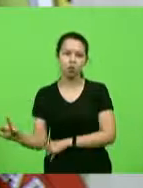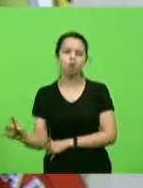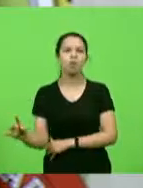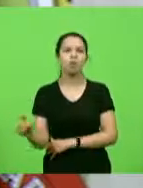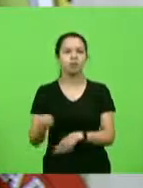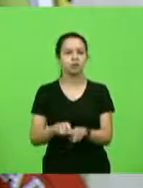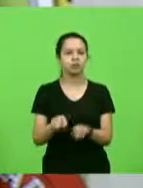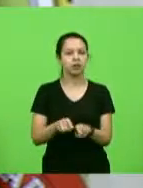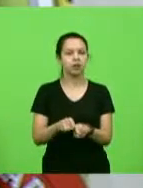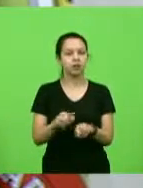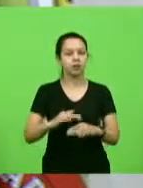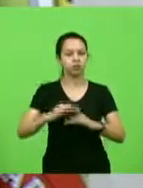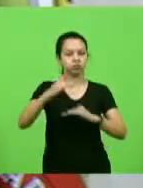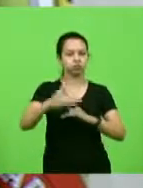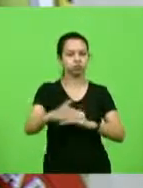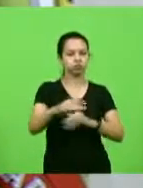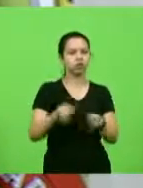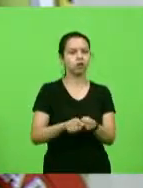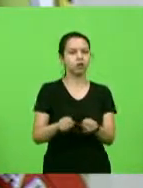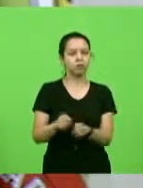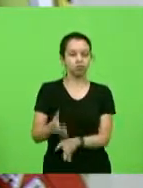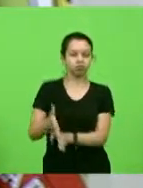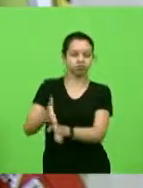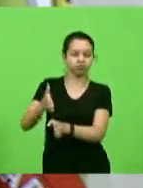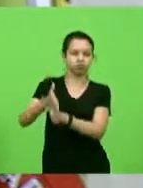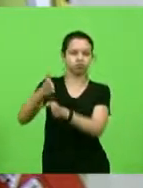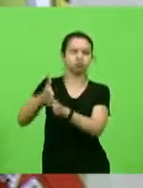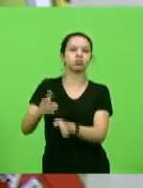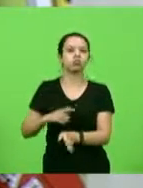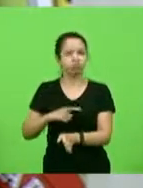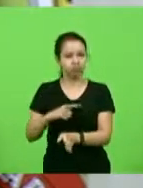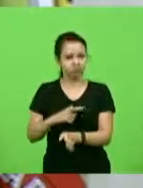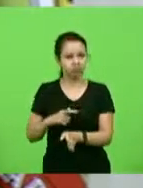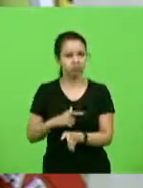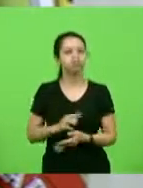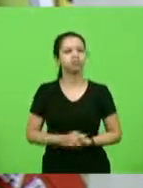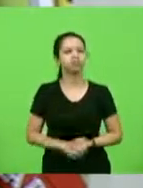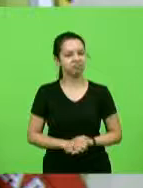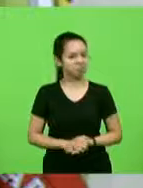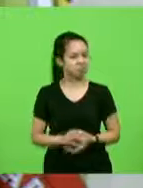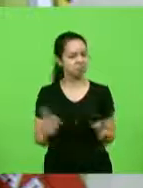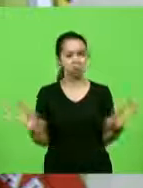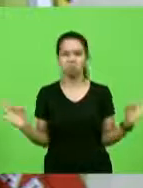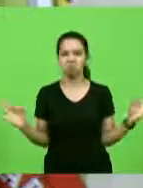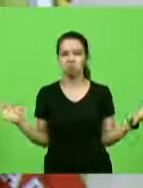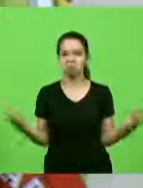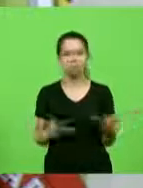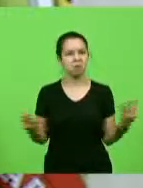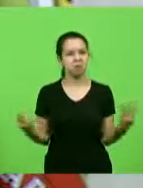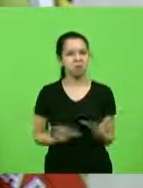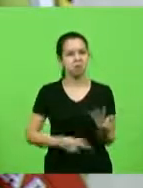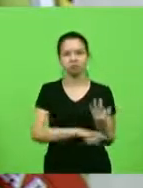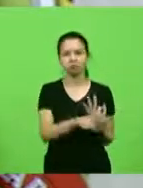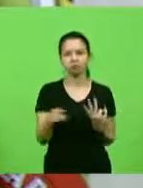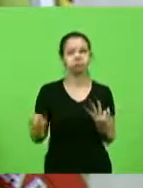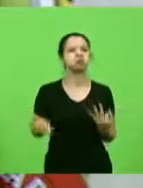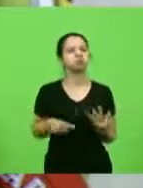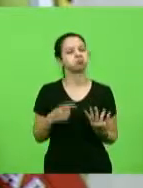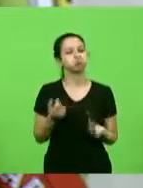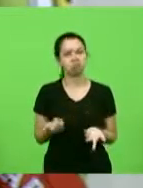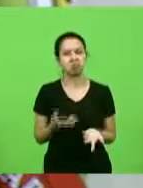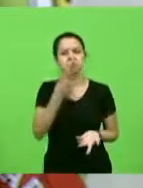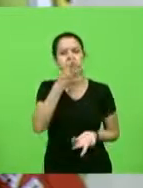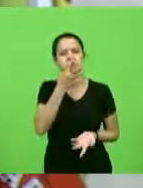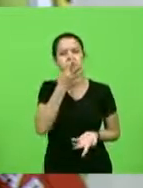Obras de contenção, de drenagem, ou seja, é algo que é incomum para as nossas rodovias, da forma